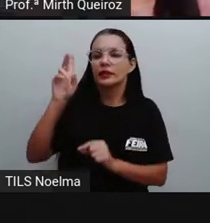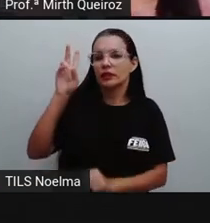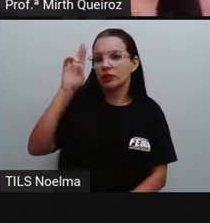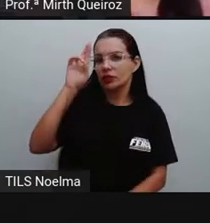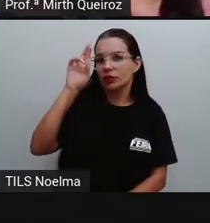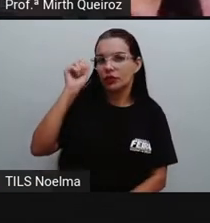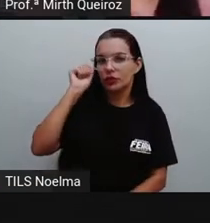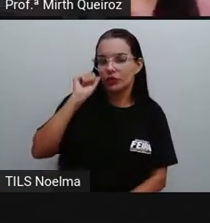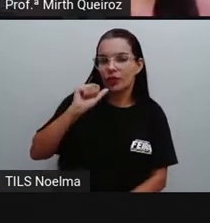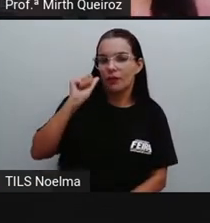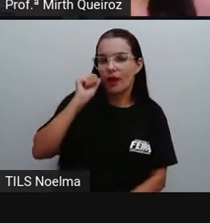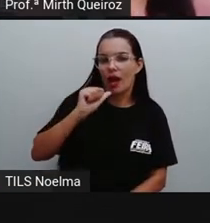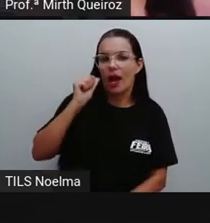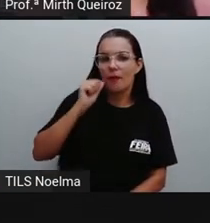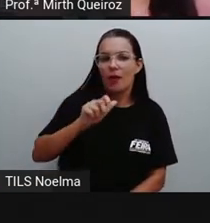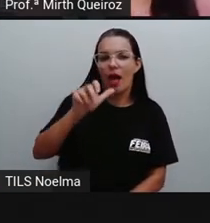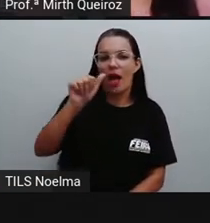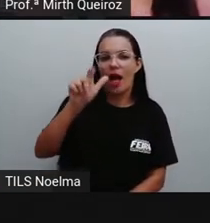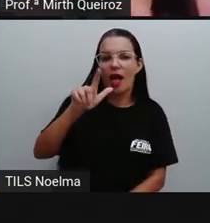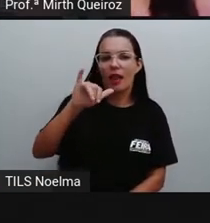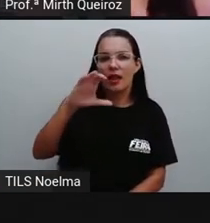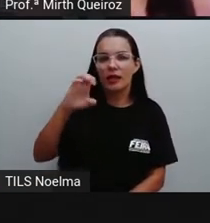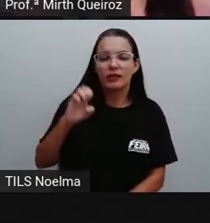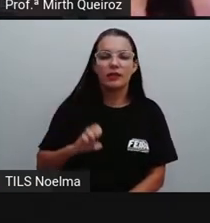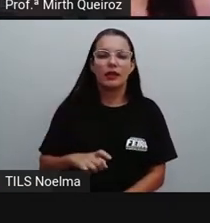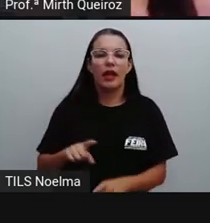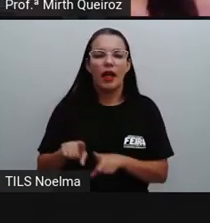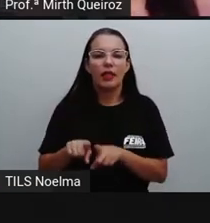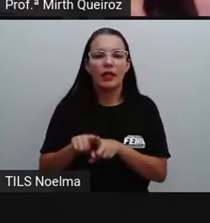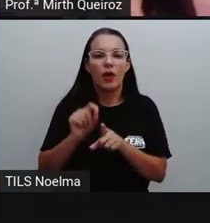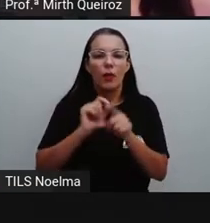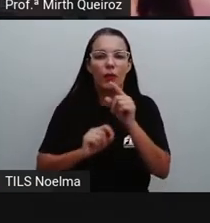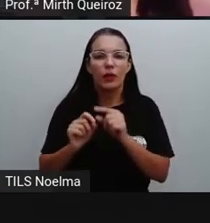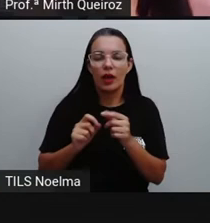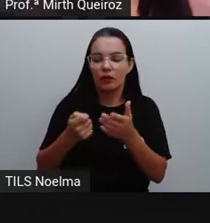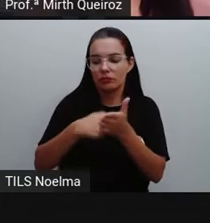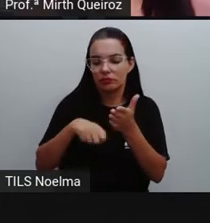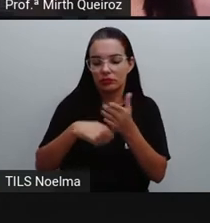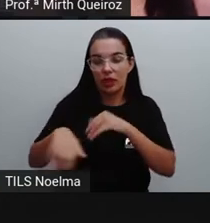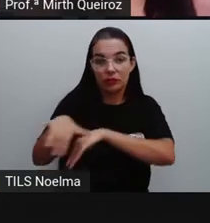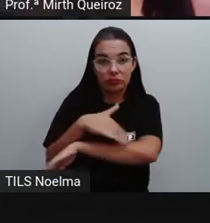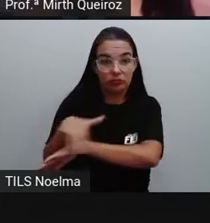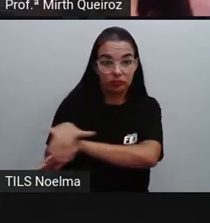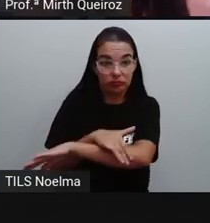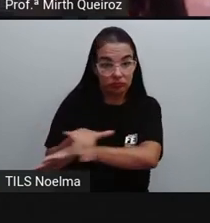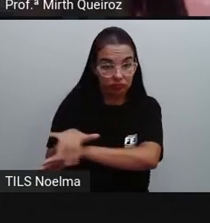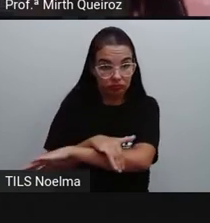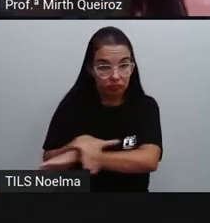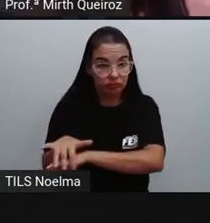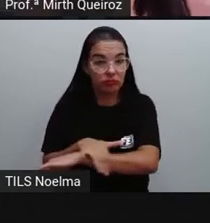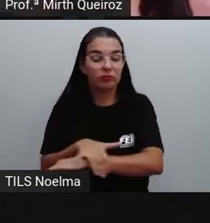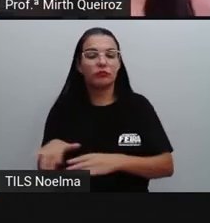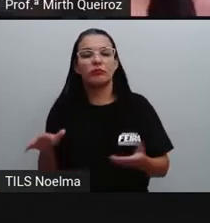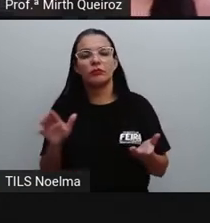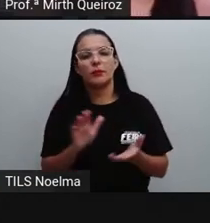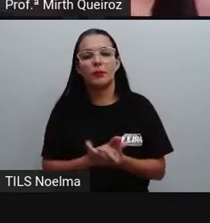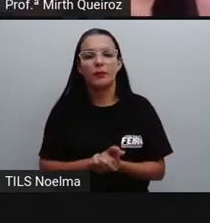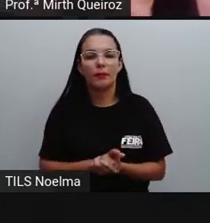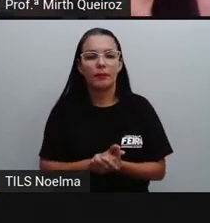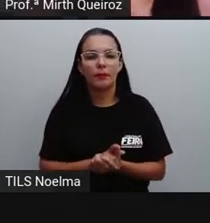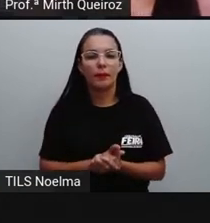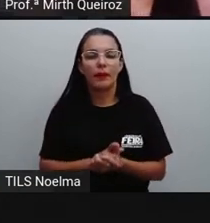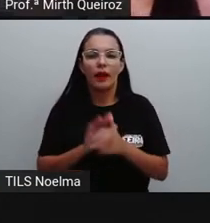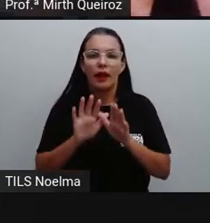E colocamos aqui, logo abaixo, o endereço, né? Rua X, número 0.